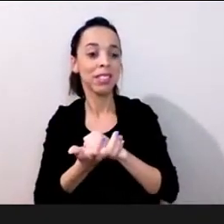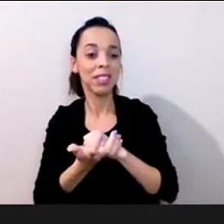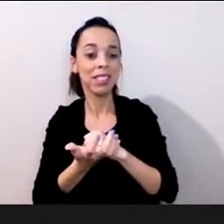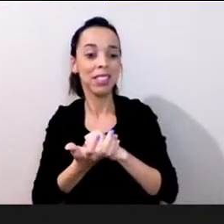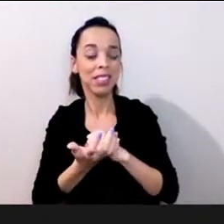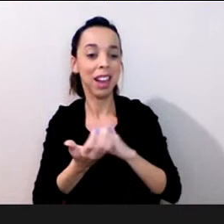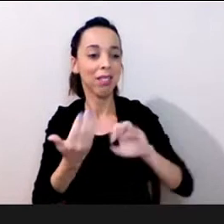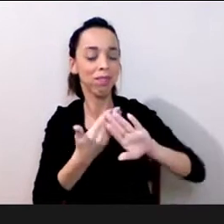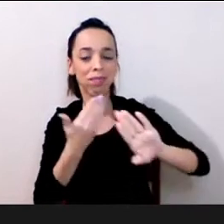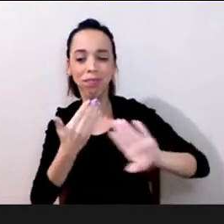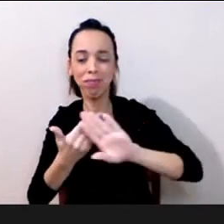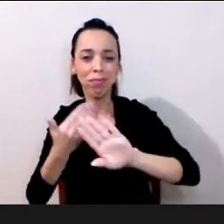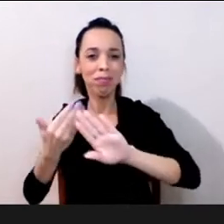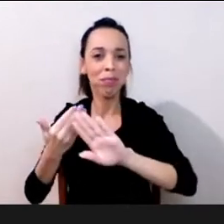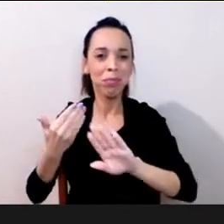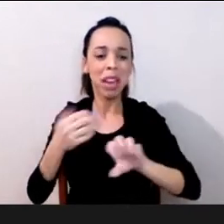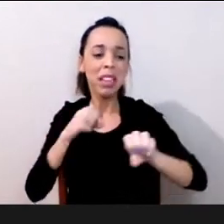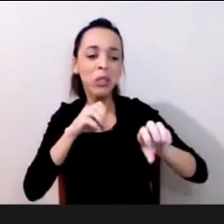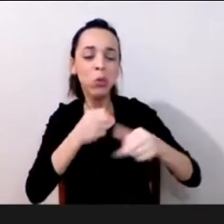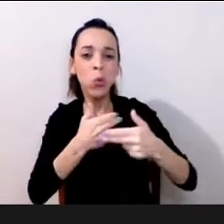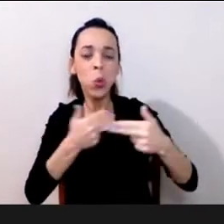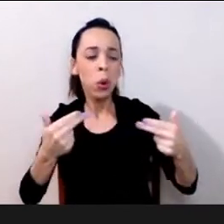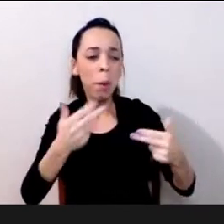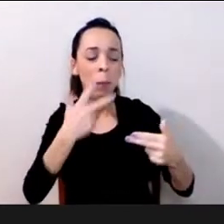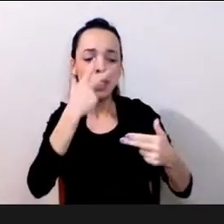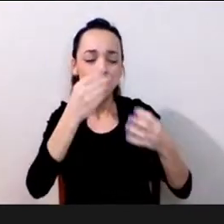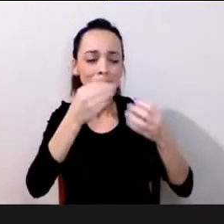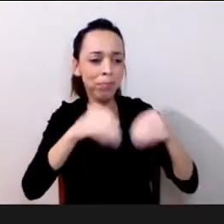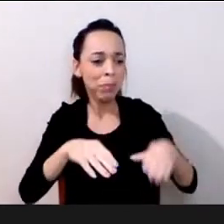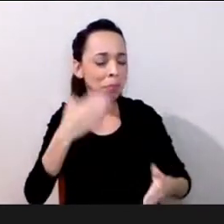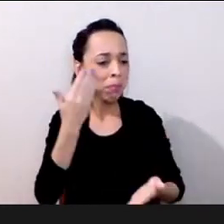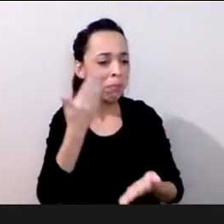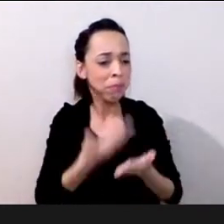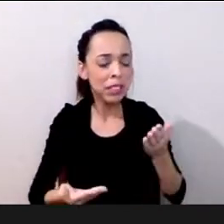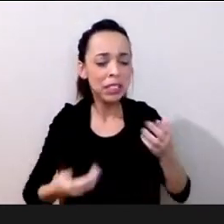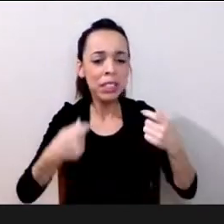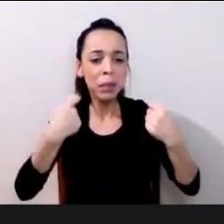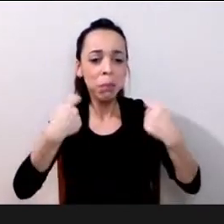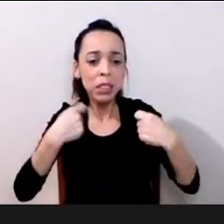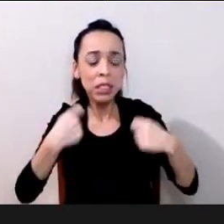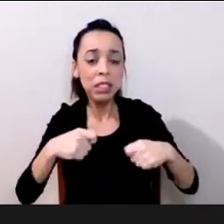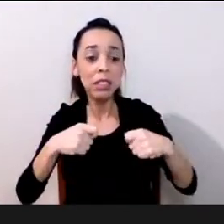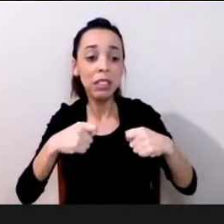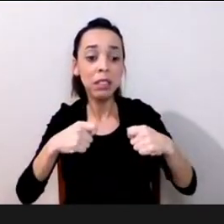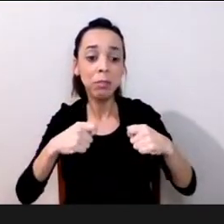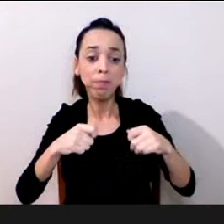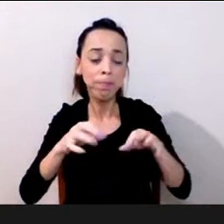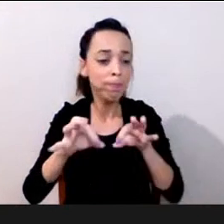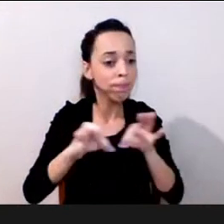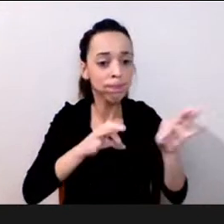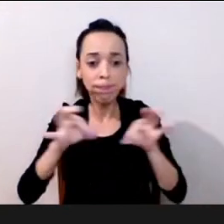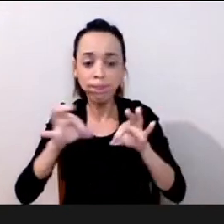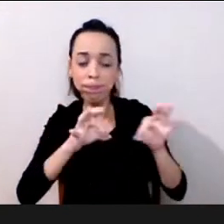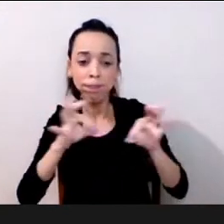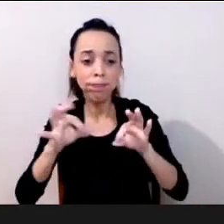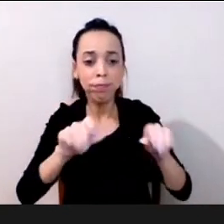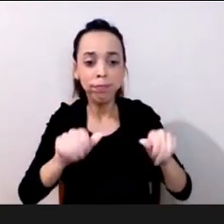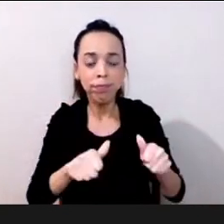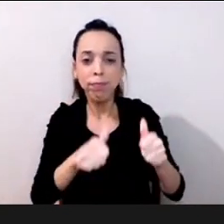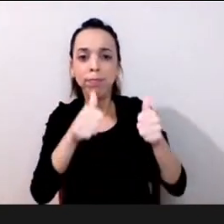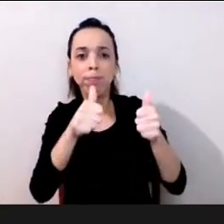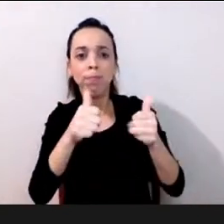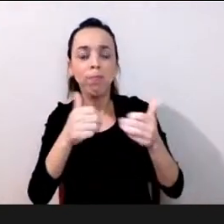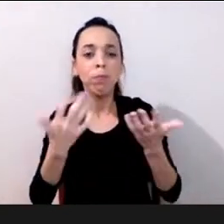gente tem que buscar amenizar um pouco esses impactos e um dos grandes impactos que a gente vê né